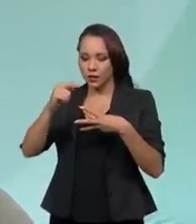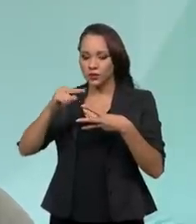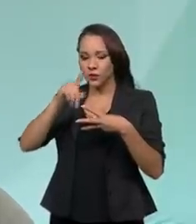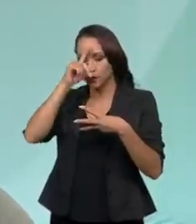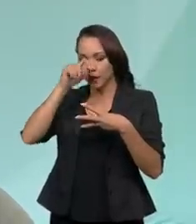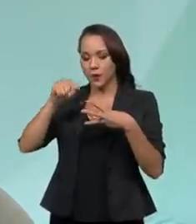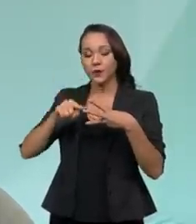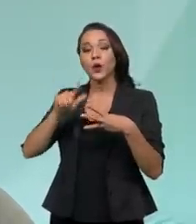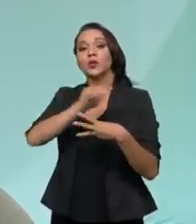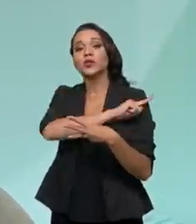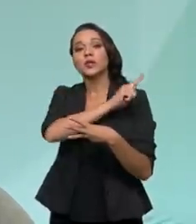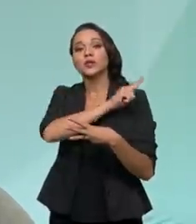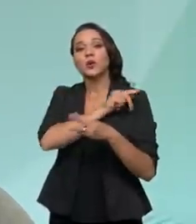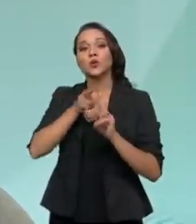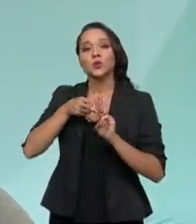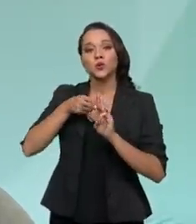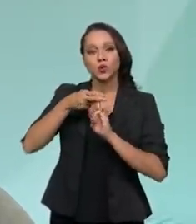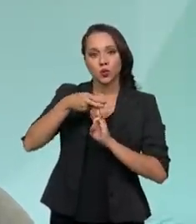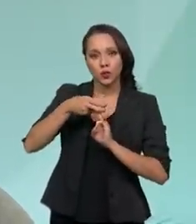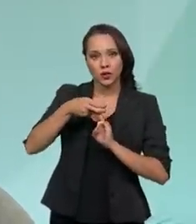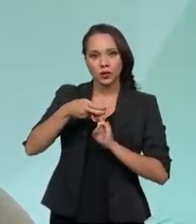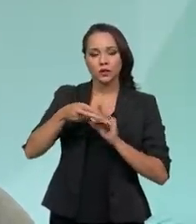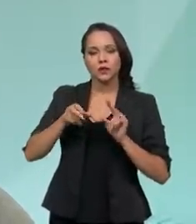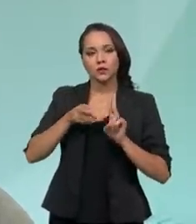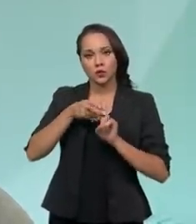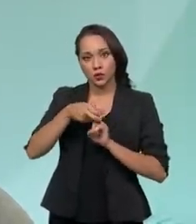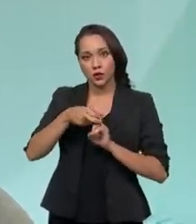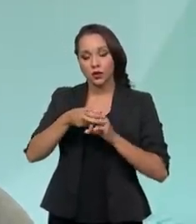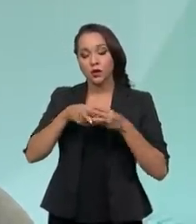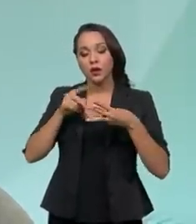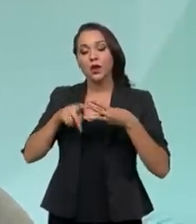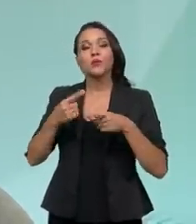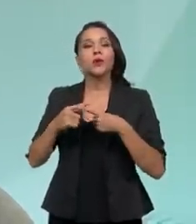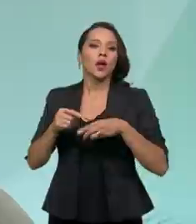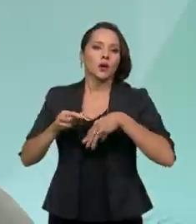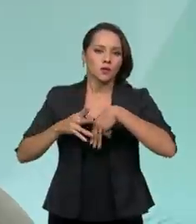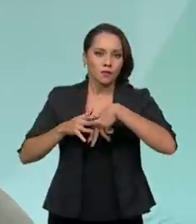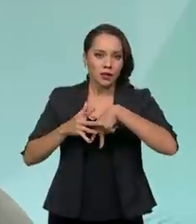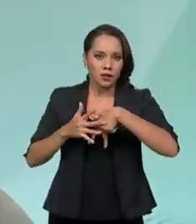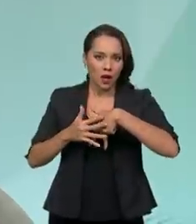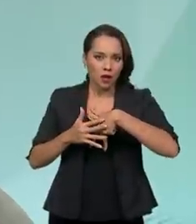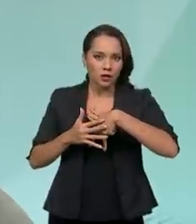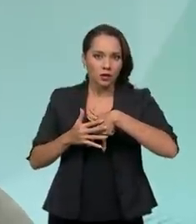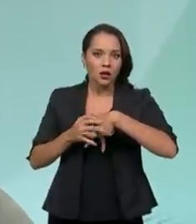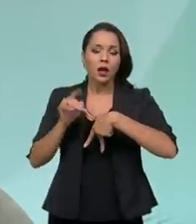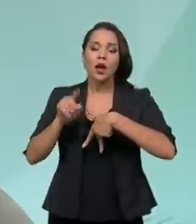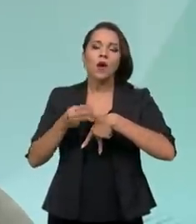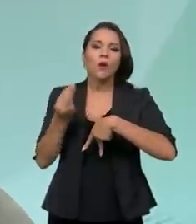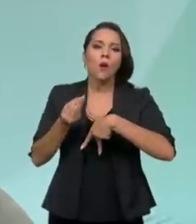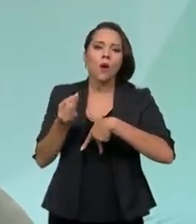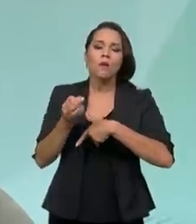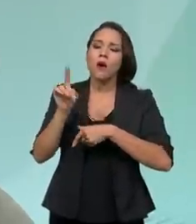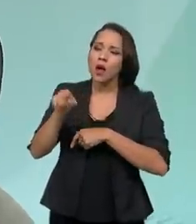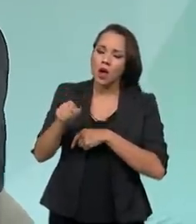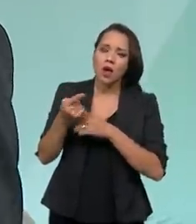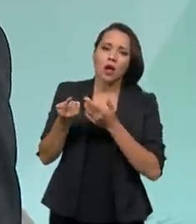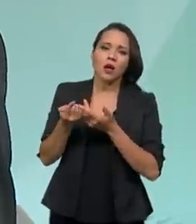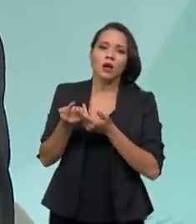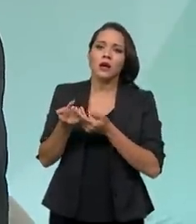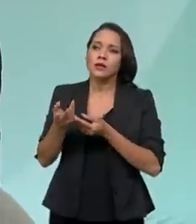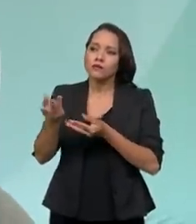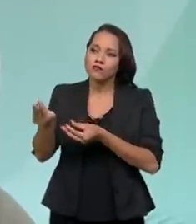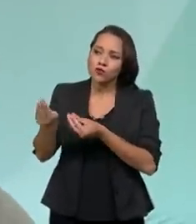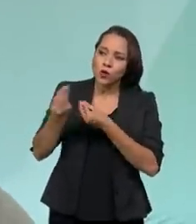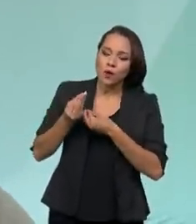com o gestor do SUS local, porque os nossos pacientes, eles são regulados, na maioria dos casos, para